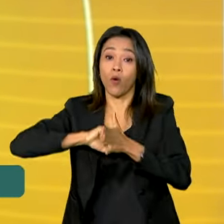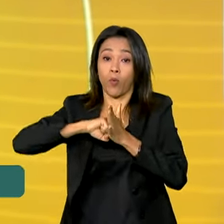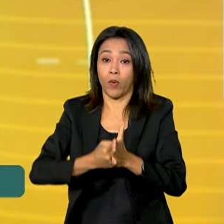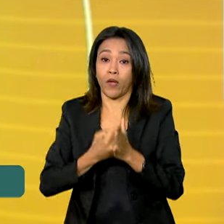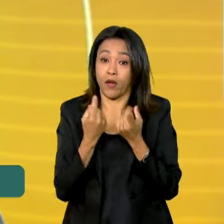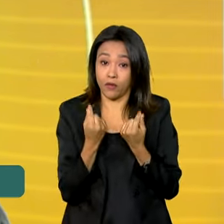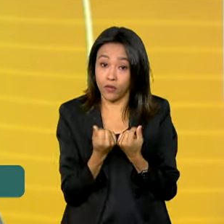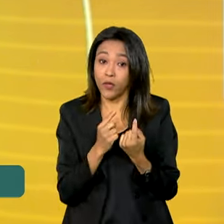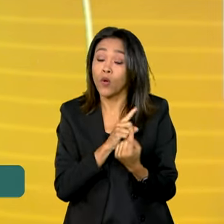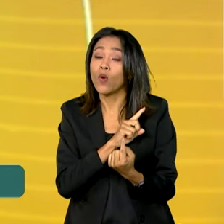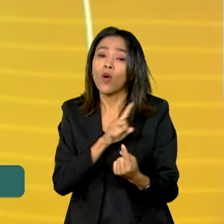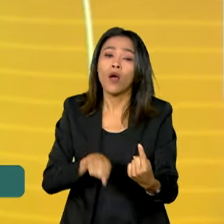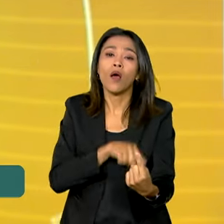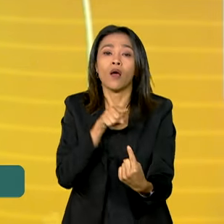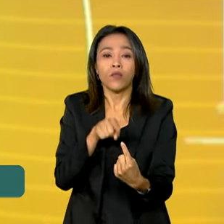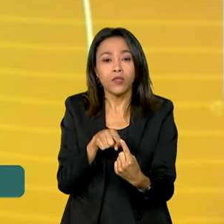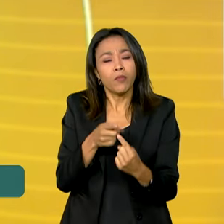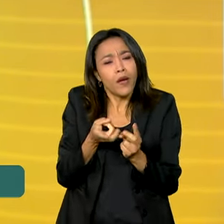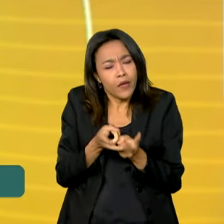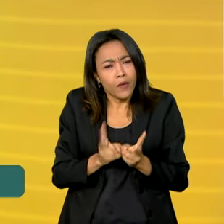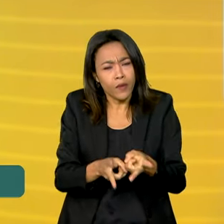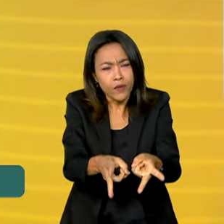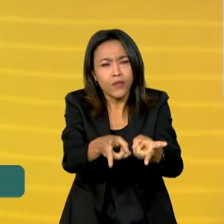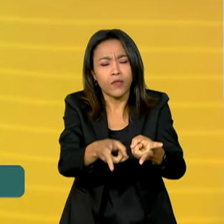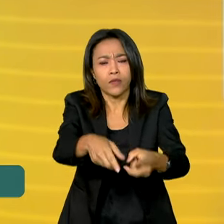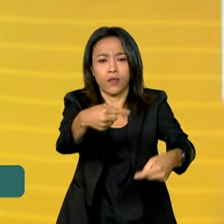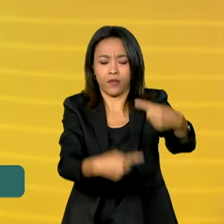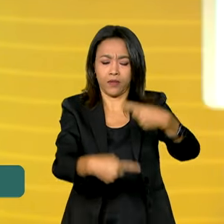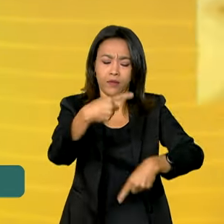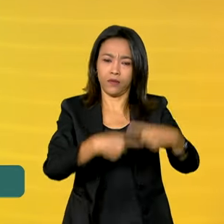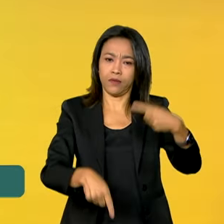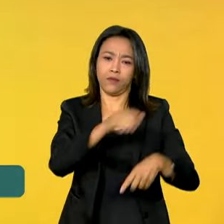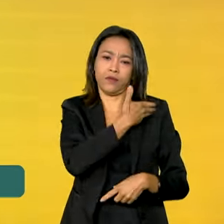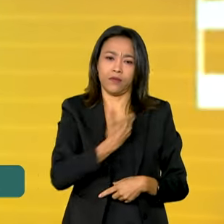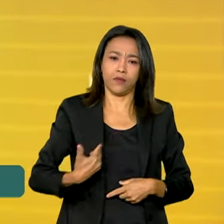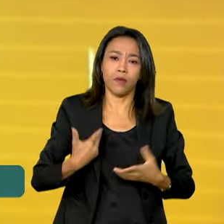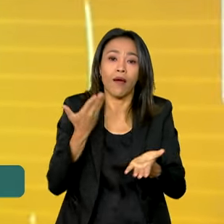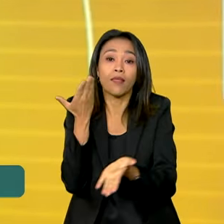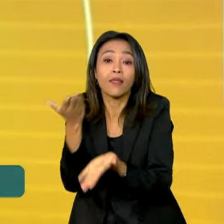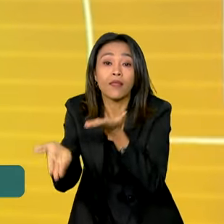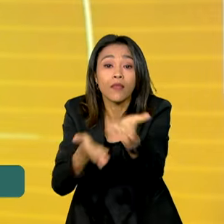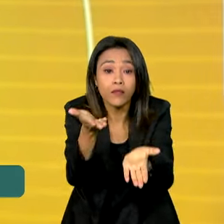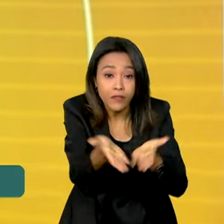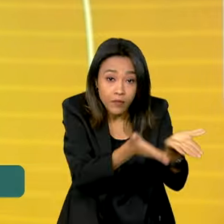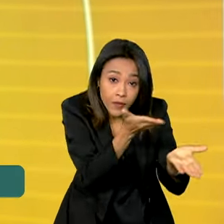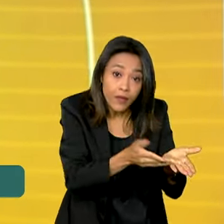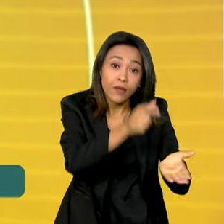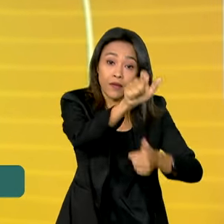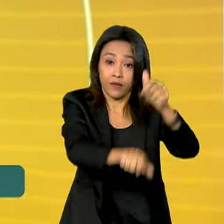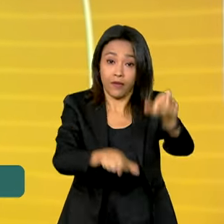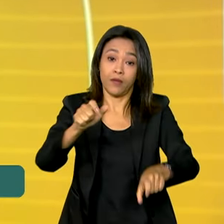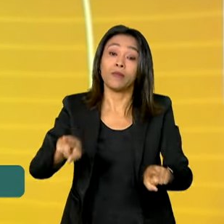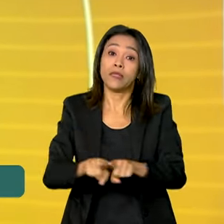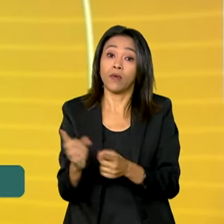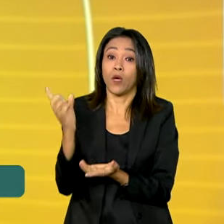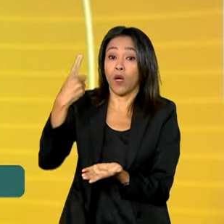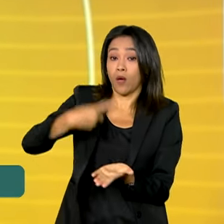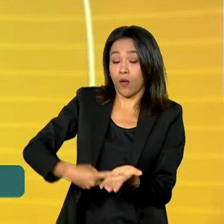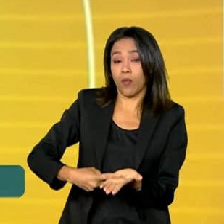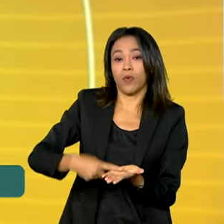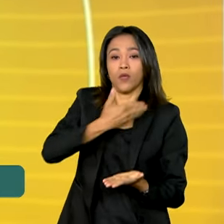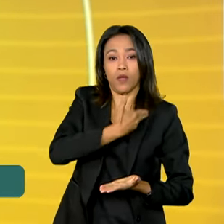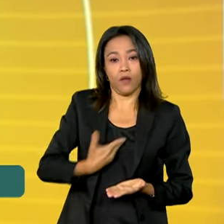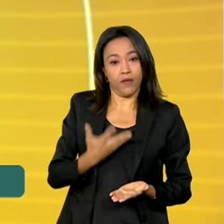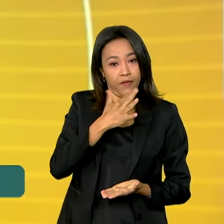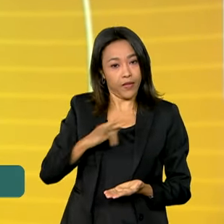foi para manter a continuidade das políticas públicas de atendimento à população e também o compromisso do governo federal com